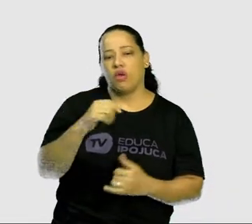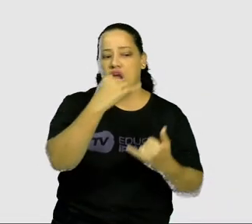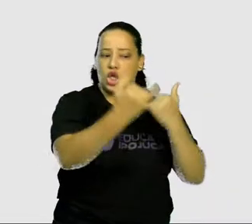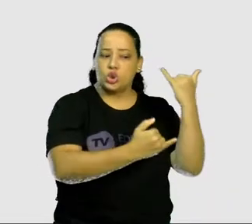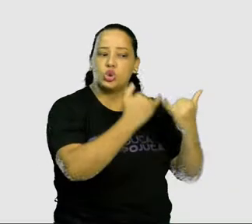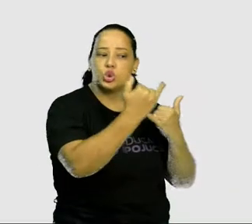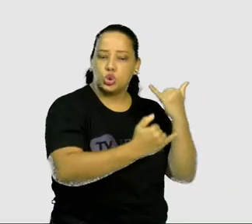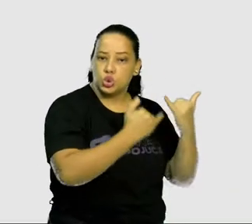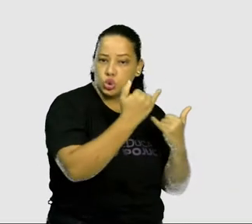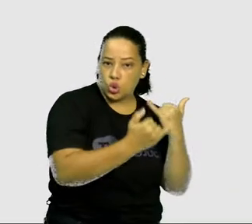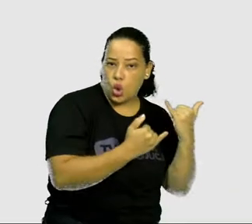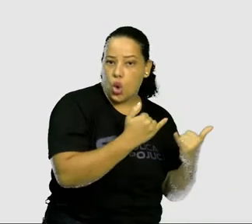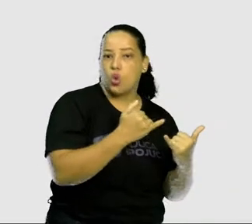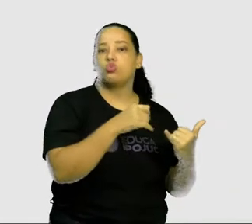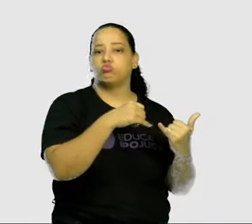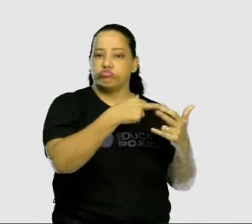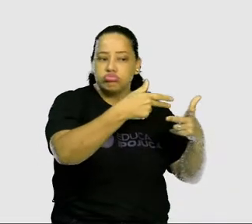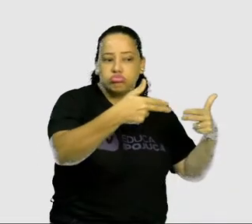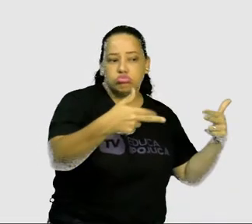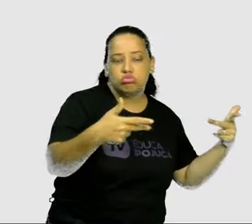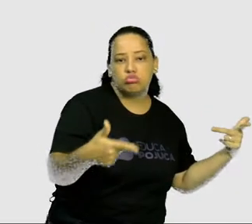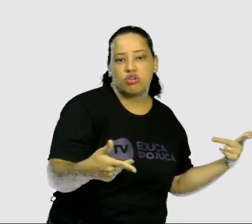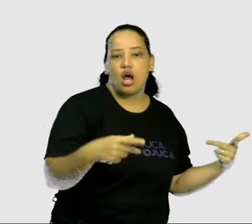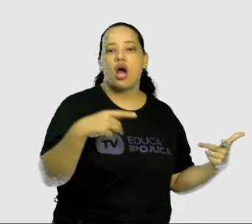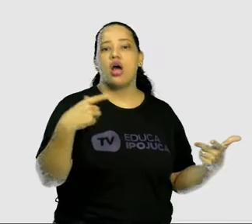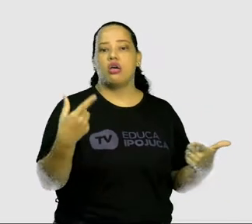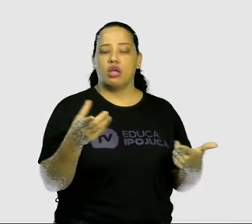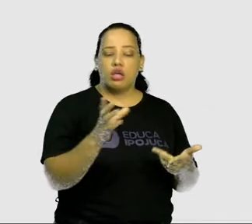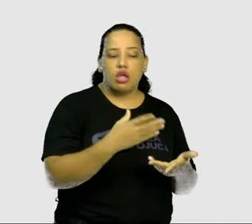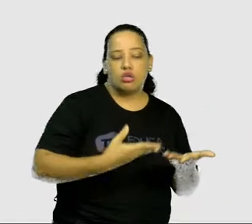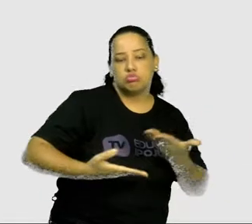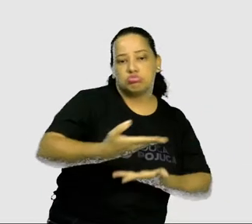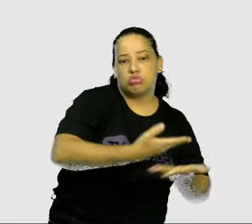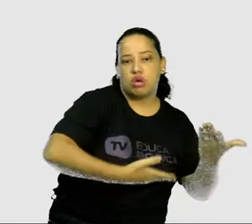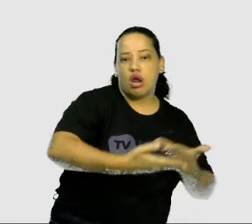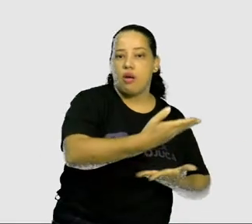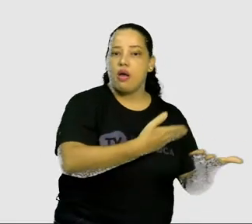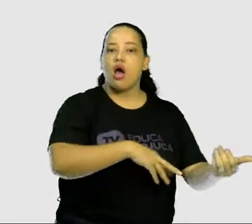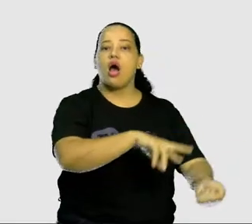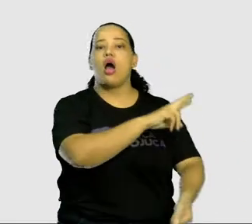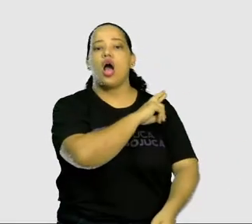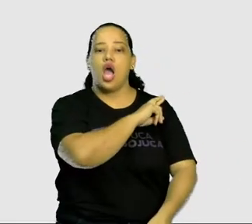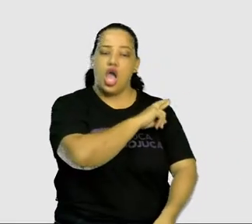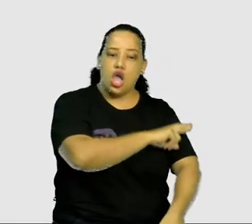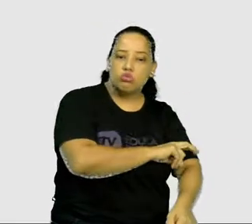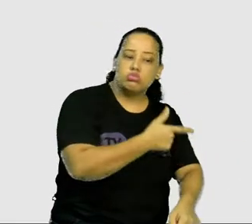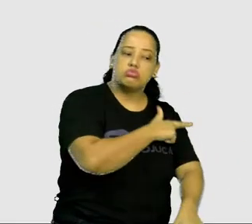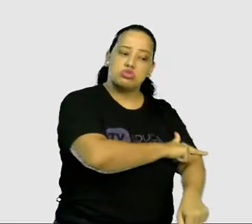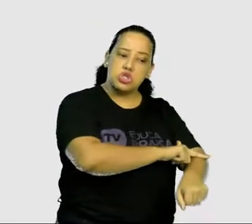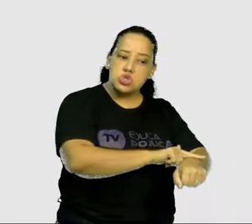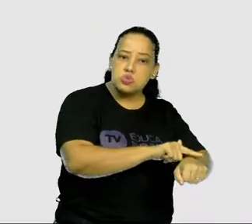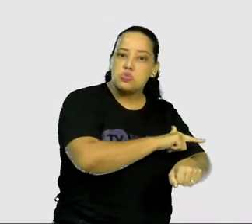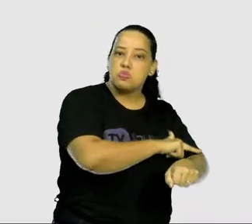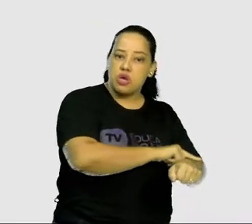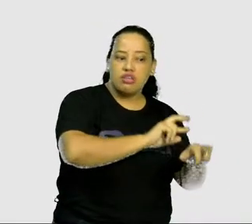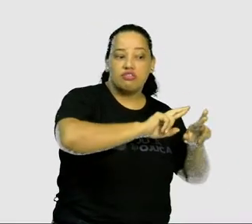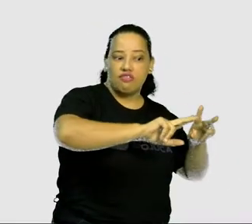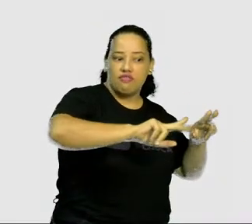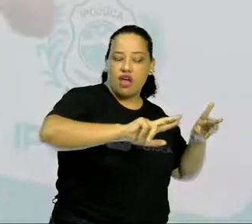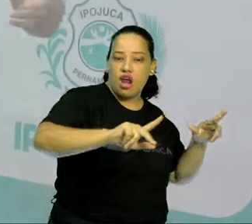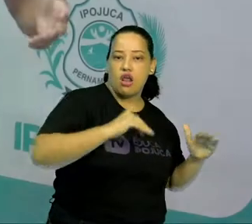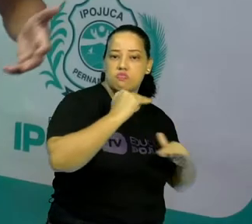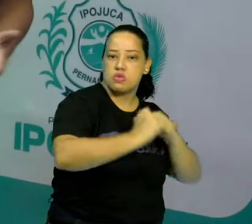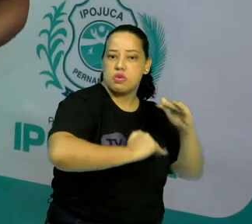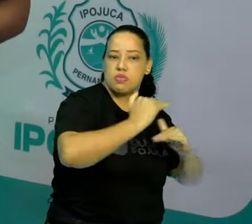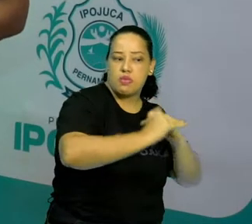valorizando a relevância do trabalho em equipe e os respeitos às diferenças e os desempenhos individuais,